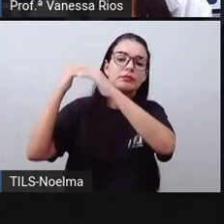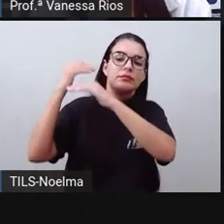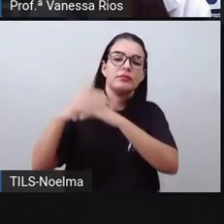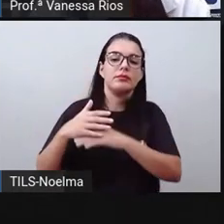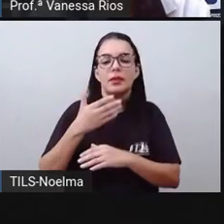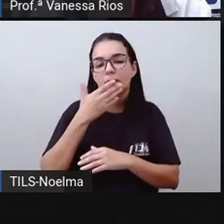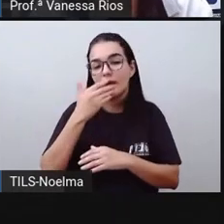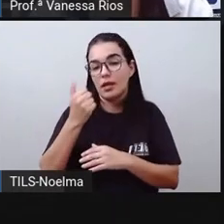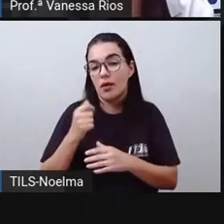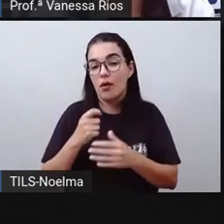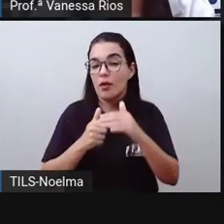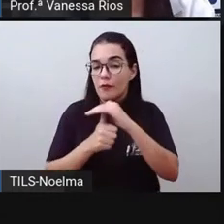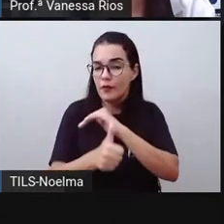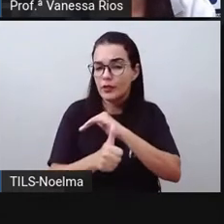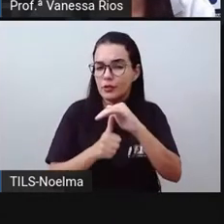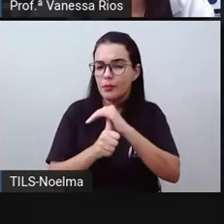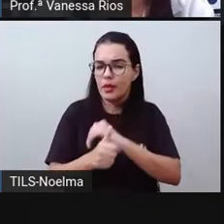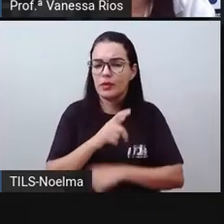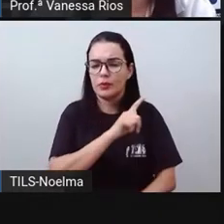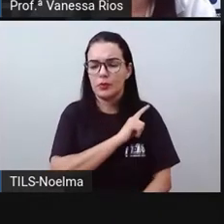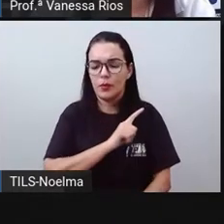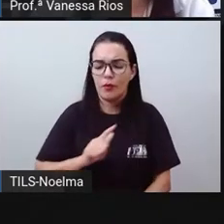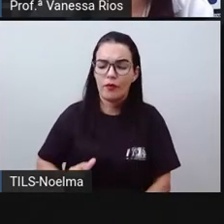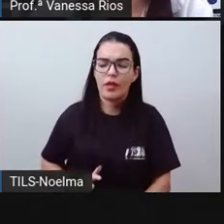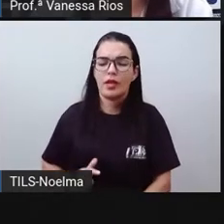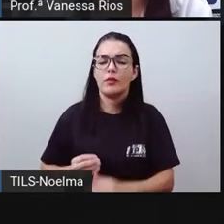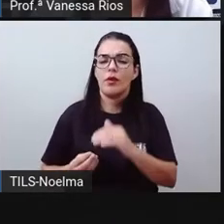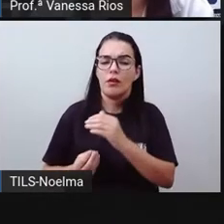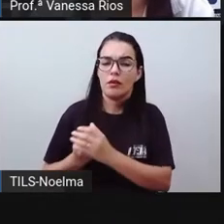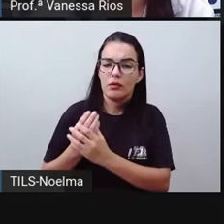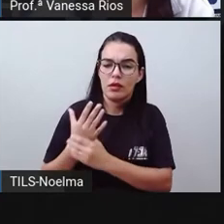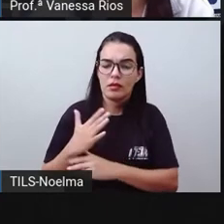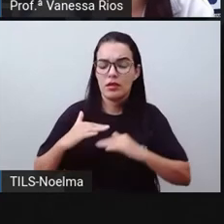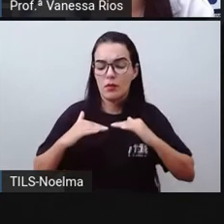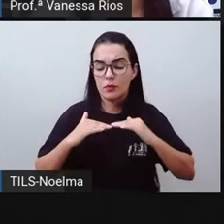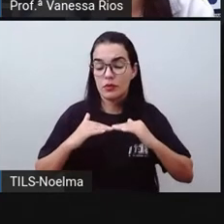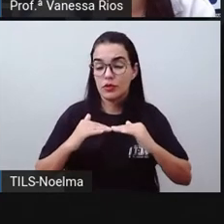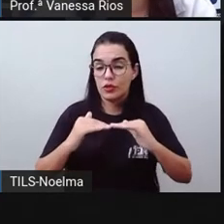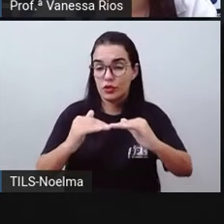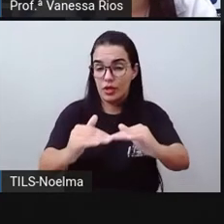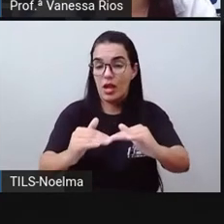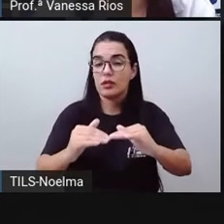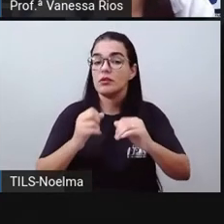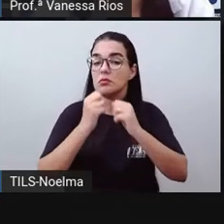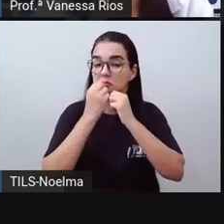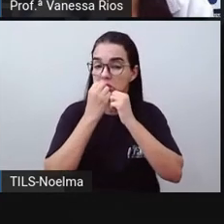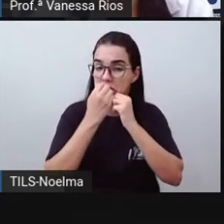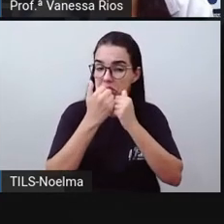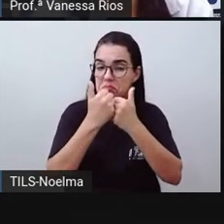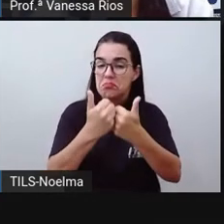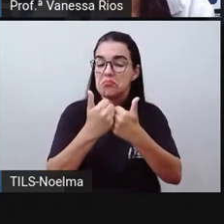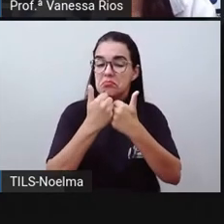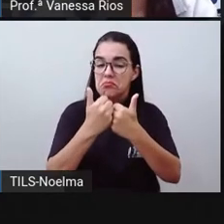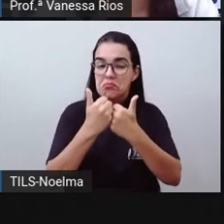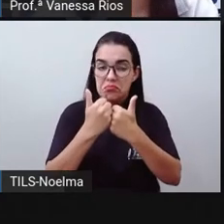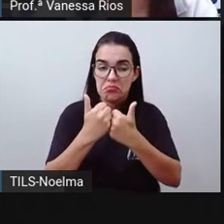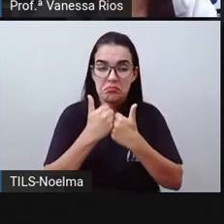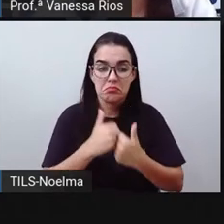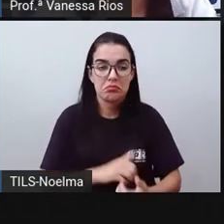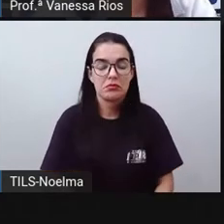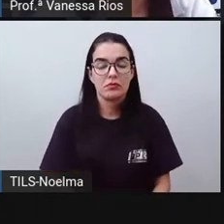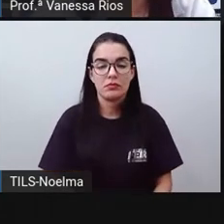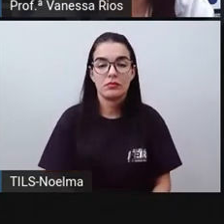mais investimentos, né? Em criações, em produção dessas vias de